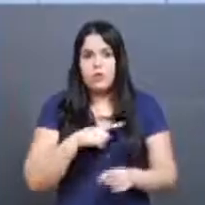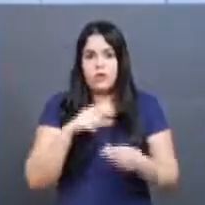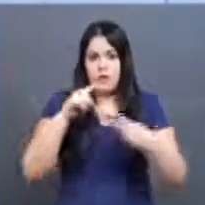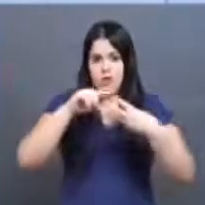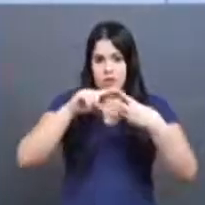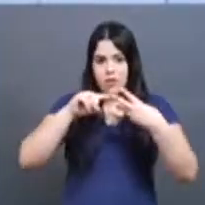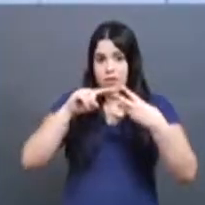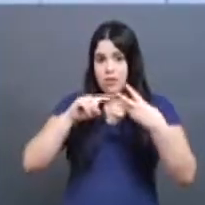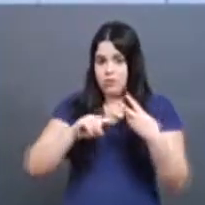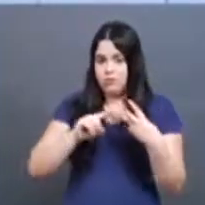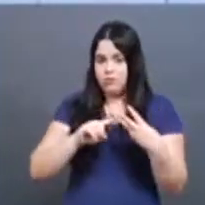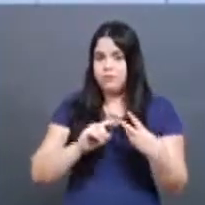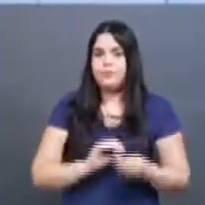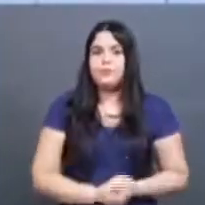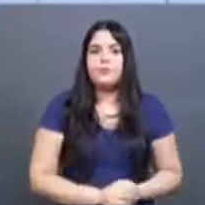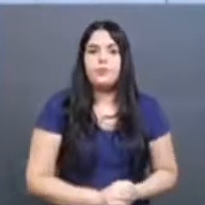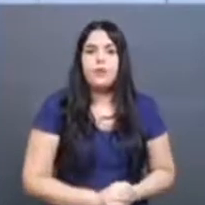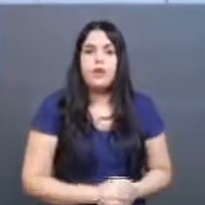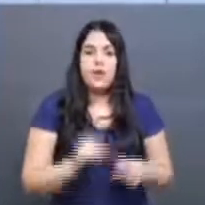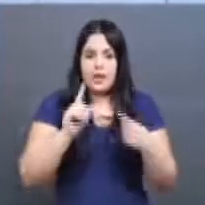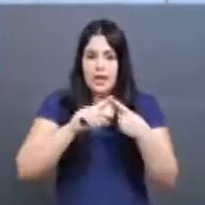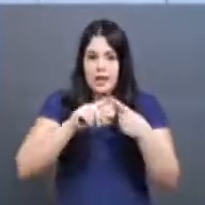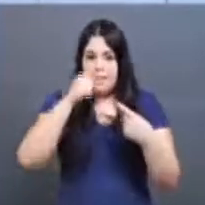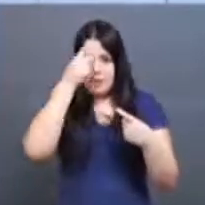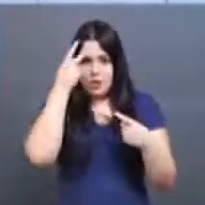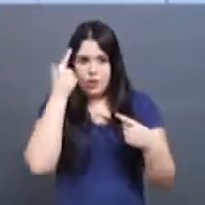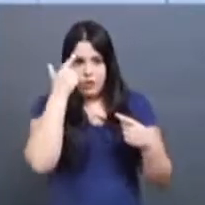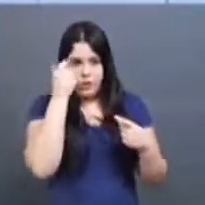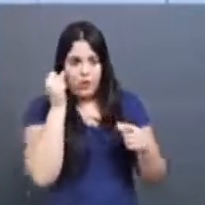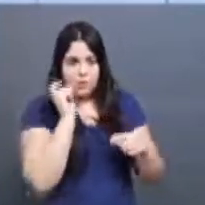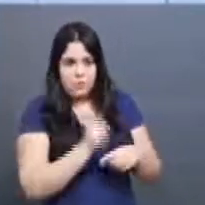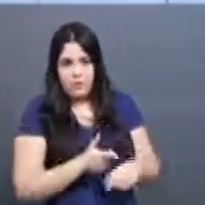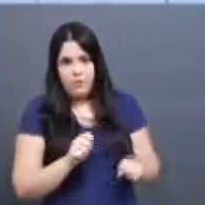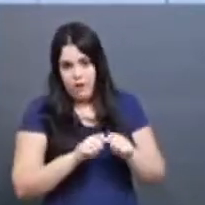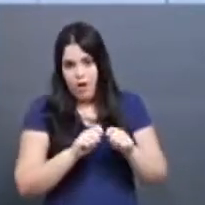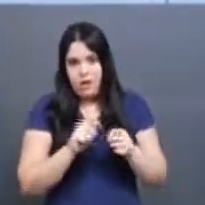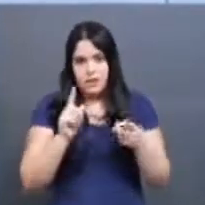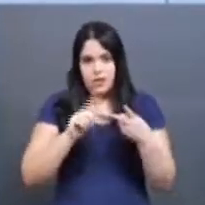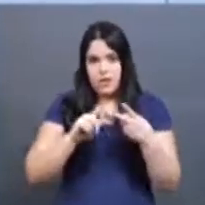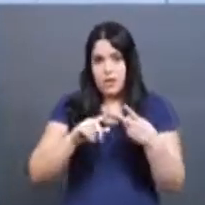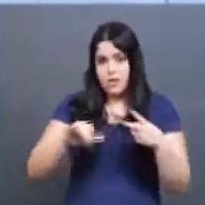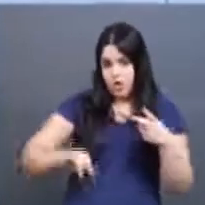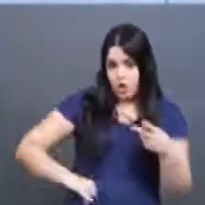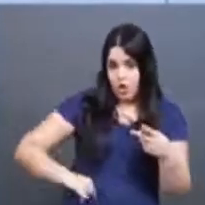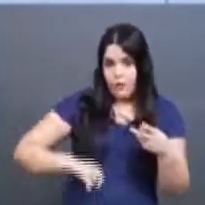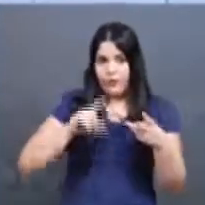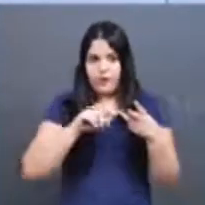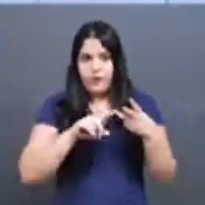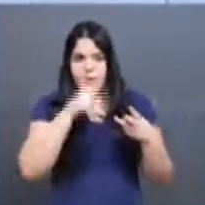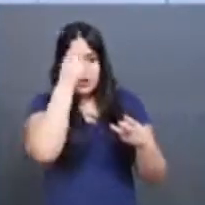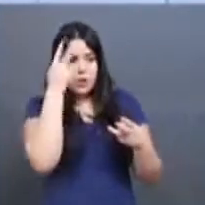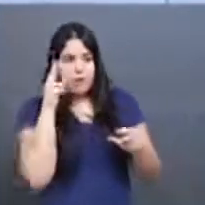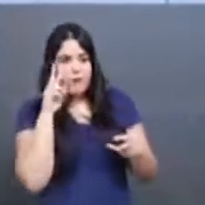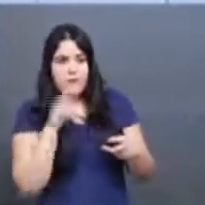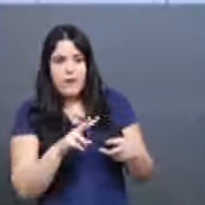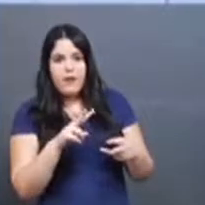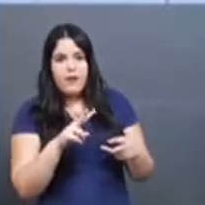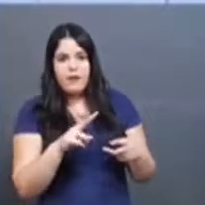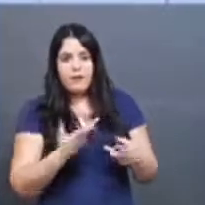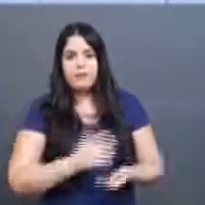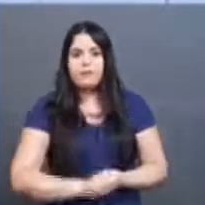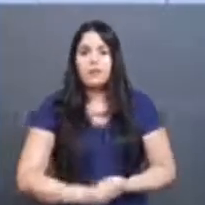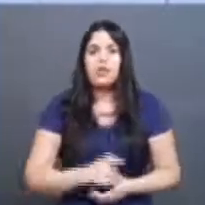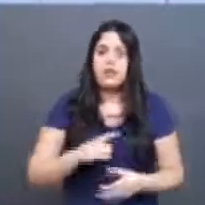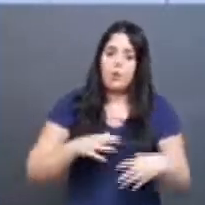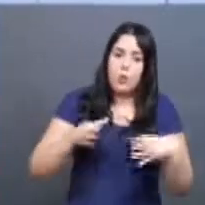papéis, vamos dizer assim. O papel do agressor, o papel da vítima e o papel dos espectadores. Então, de novo, a gente se volta para um grupo escolar,